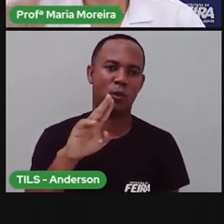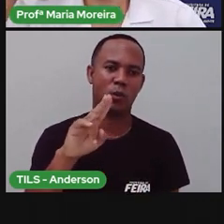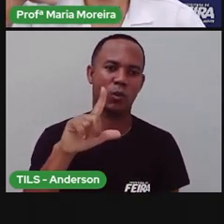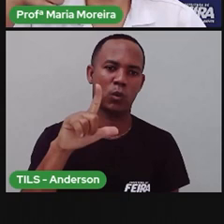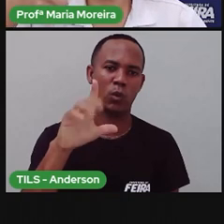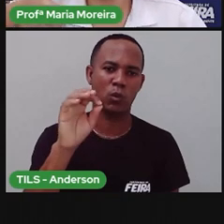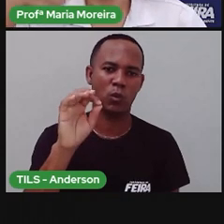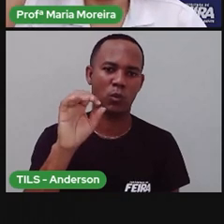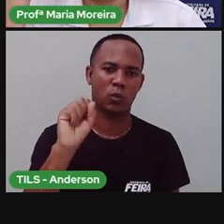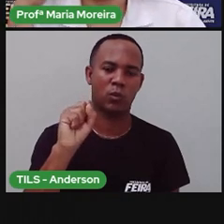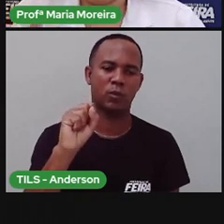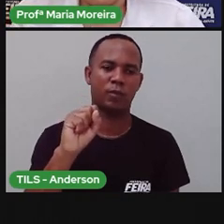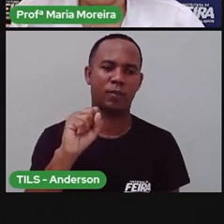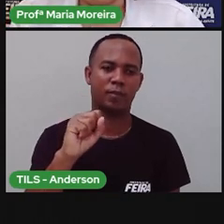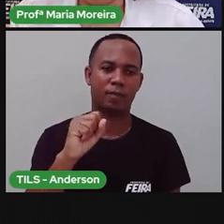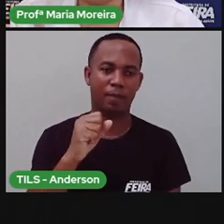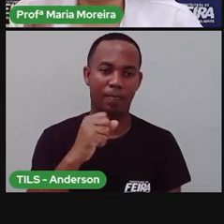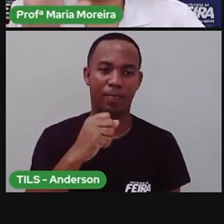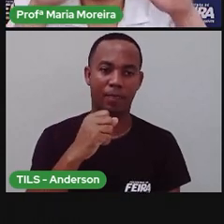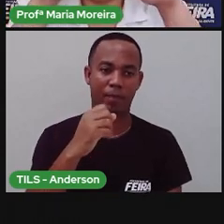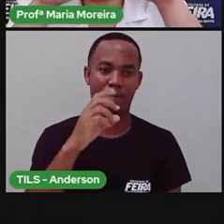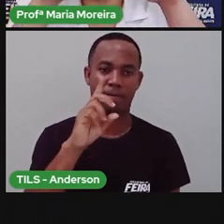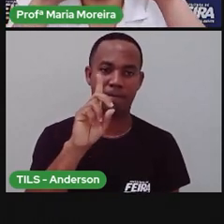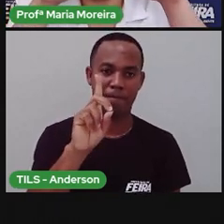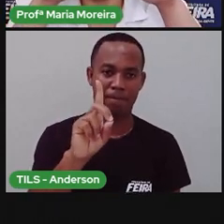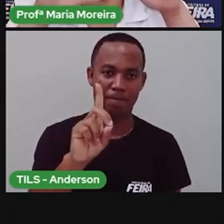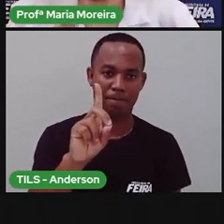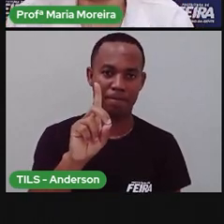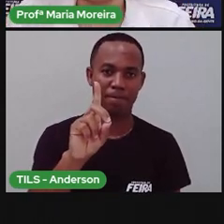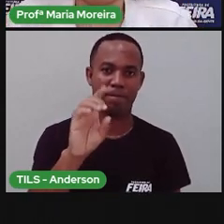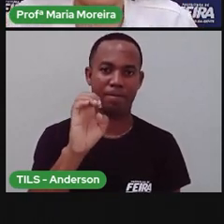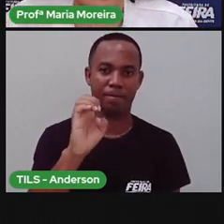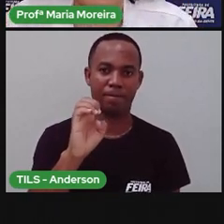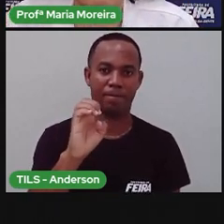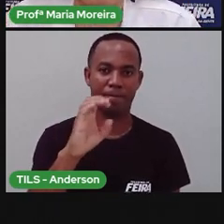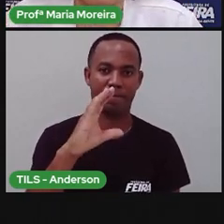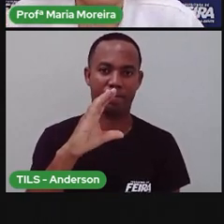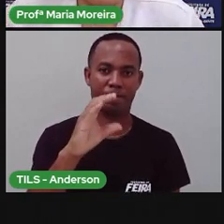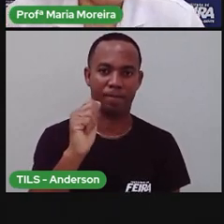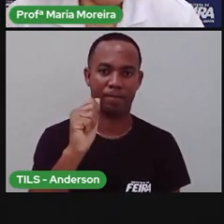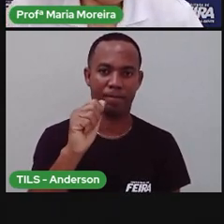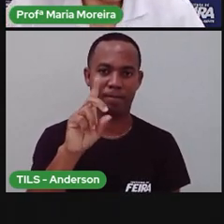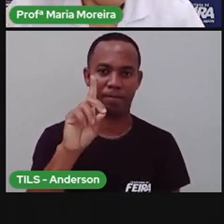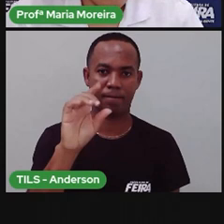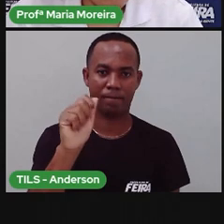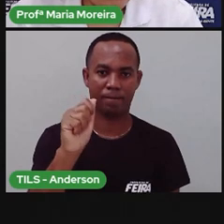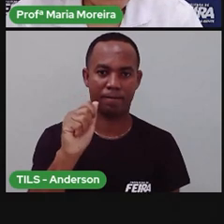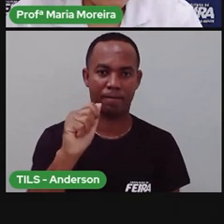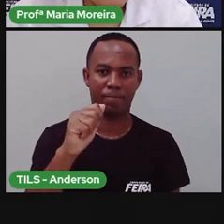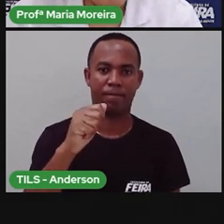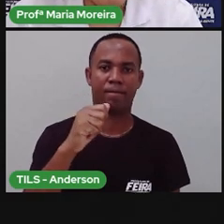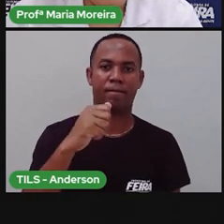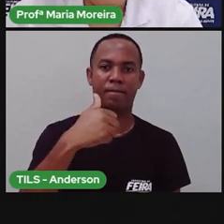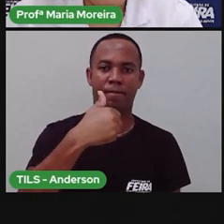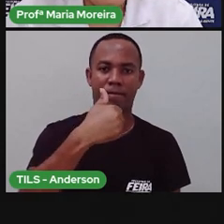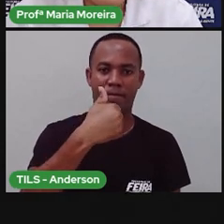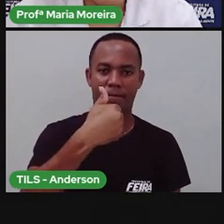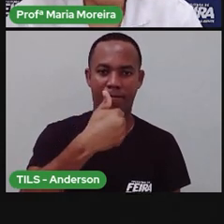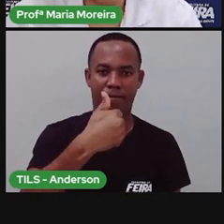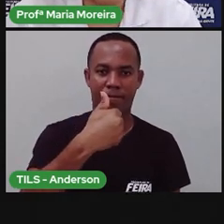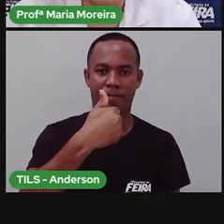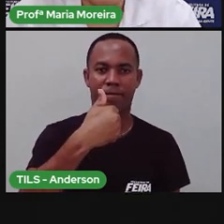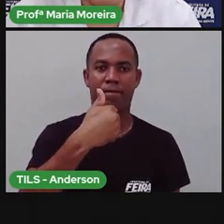Maria. Anderson, década, dez anos, tá? E século são o quê?